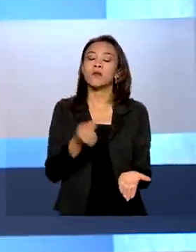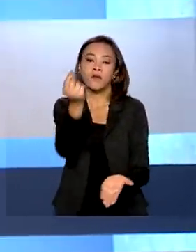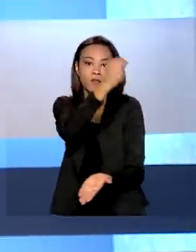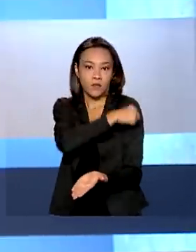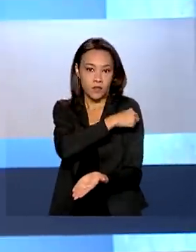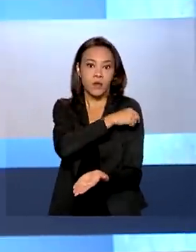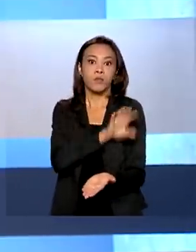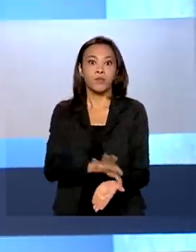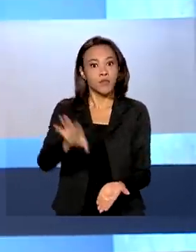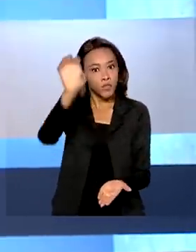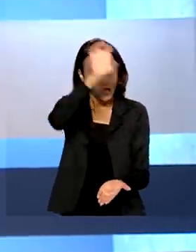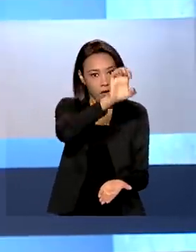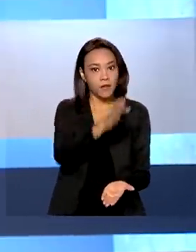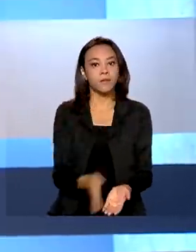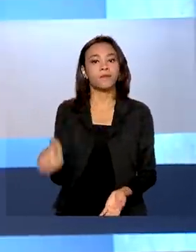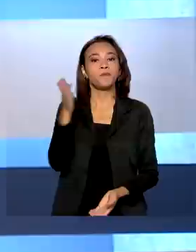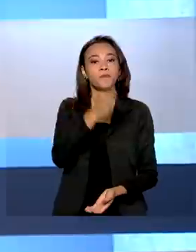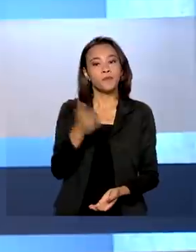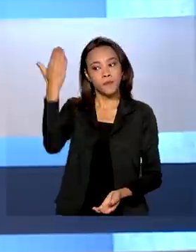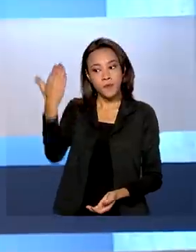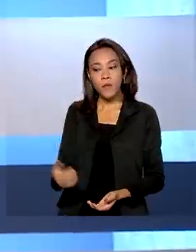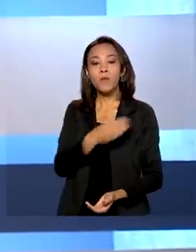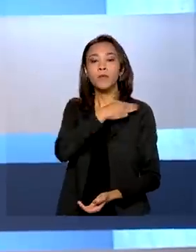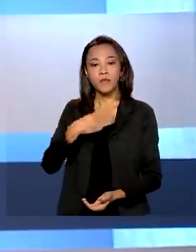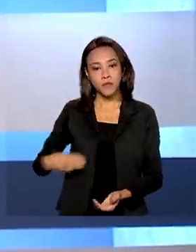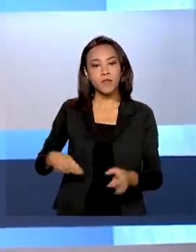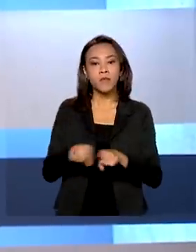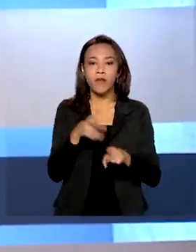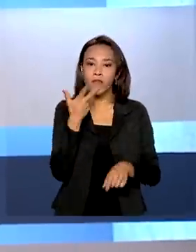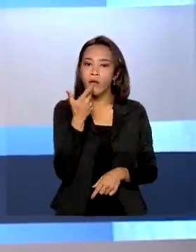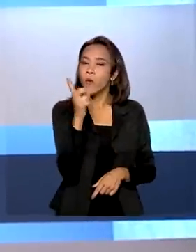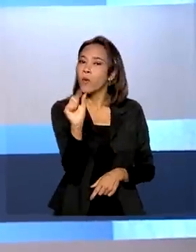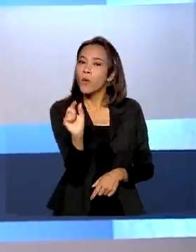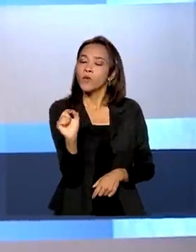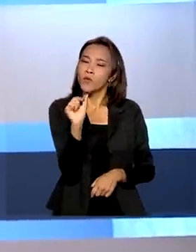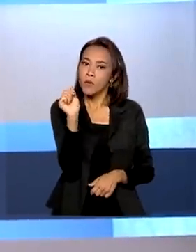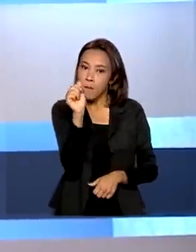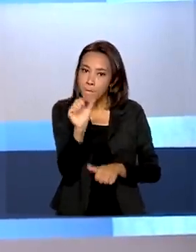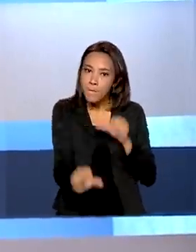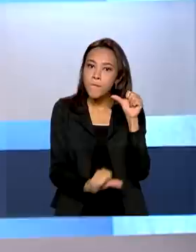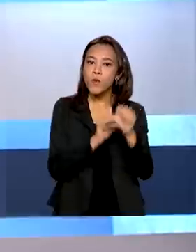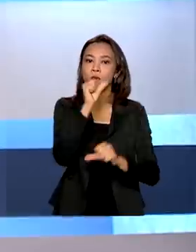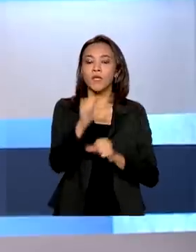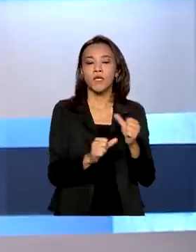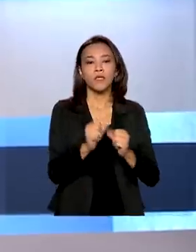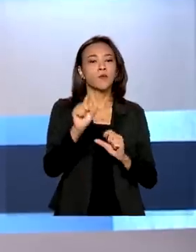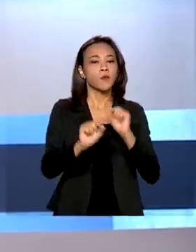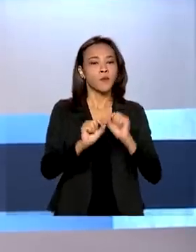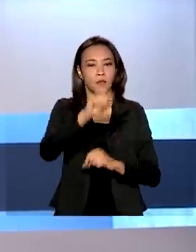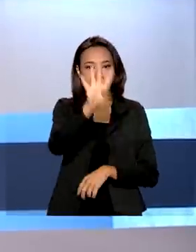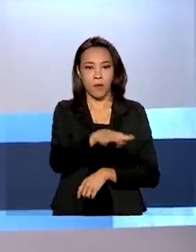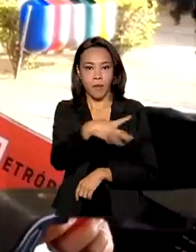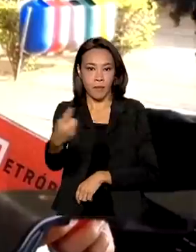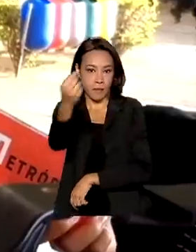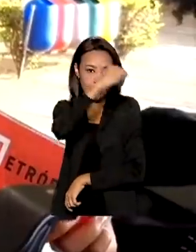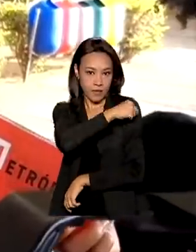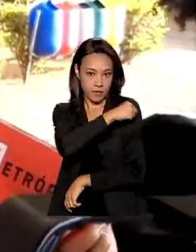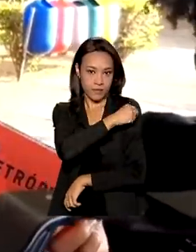para os estados. Marcelo Queiroga também falou sobre possíveis mudanças no cronograma de aplicação de doses.